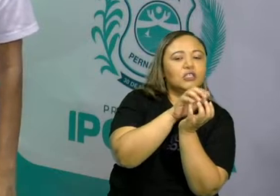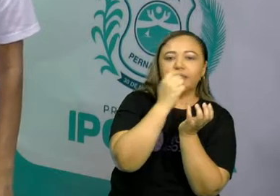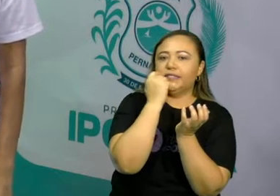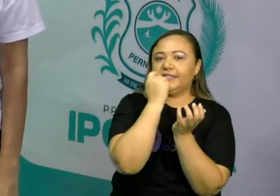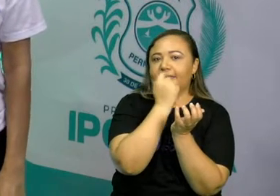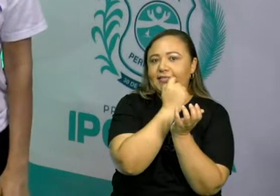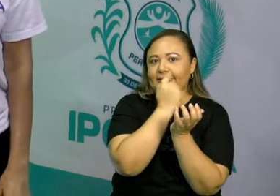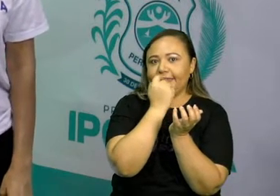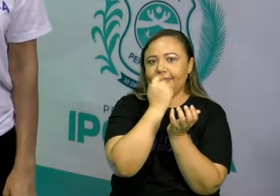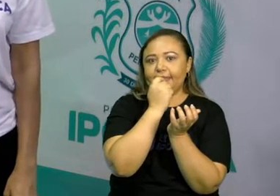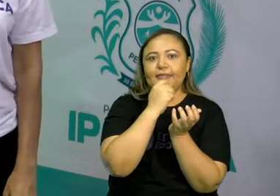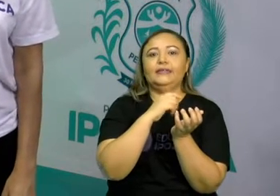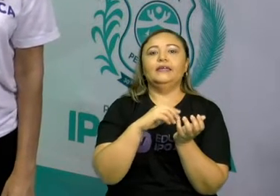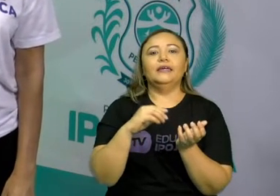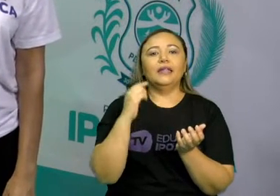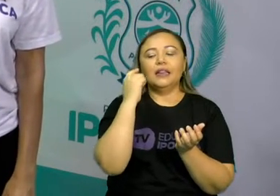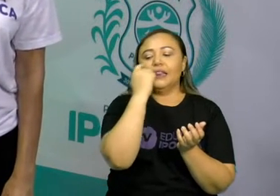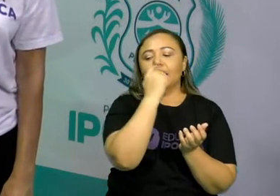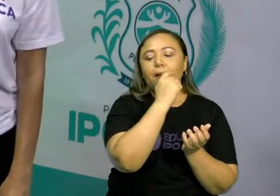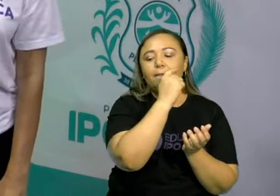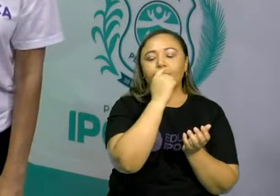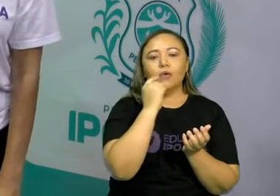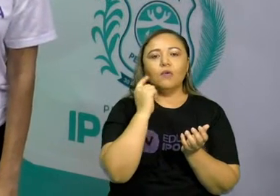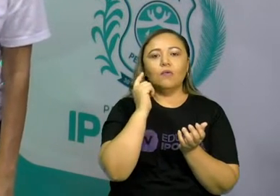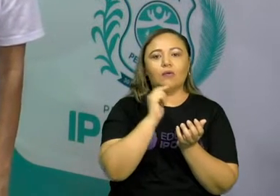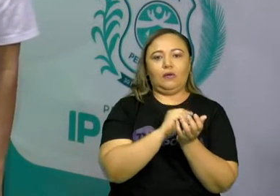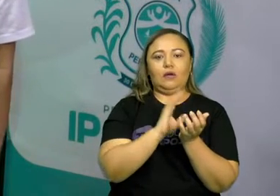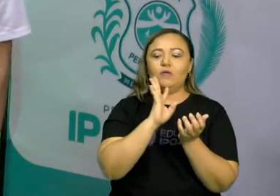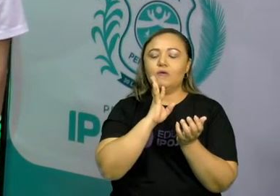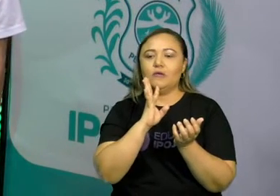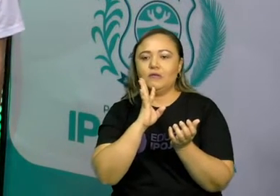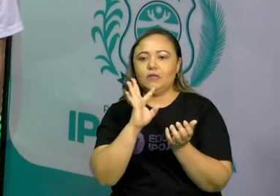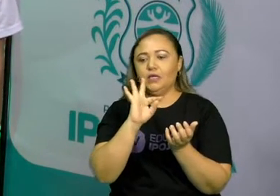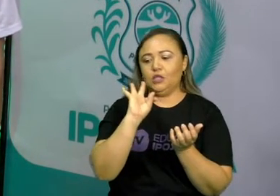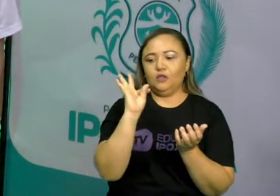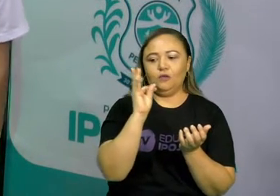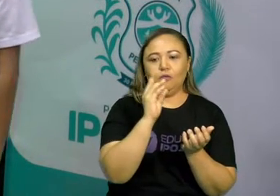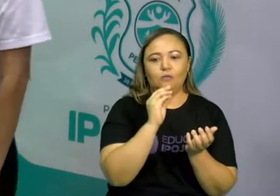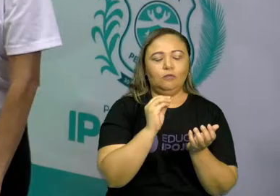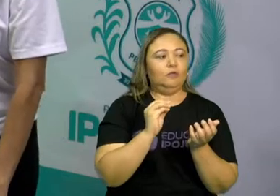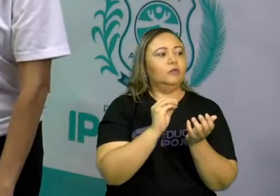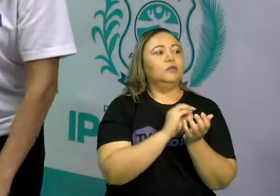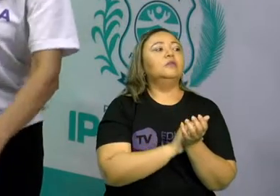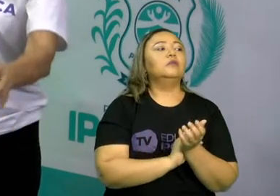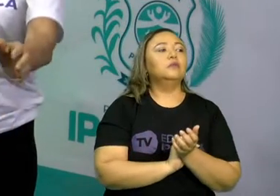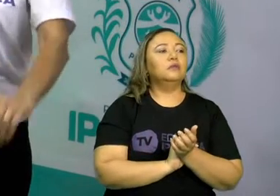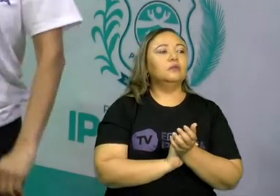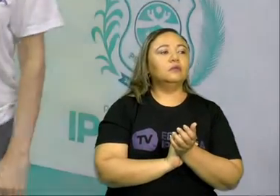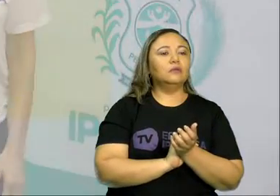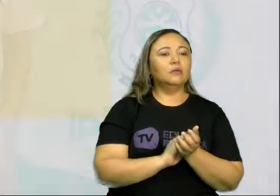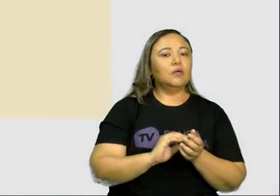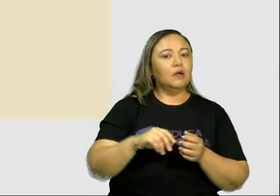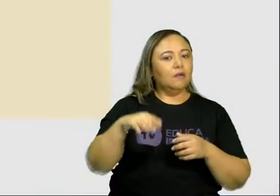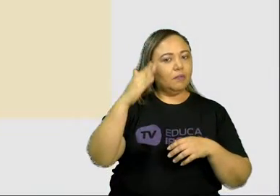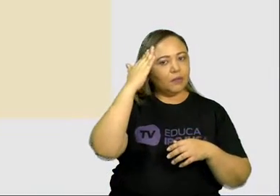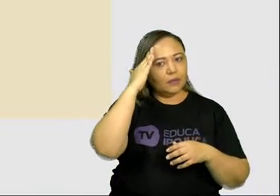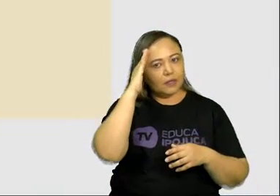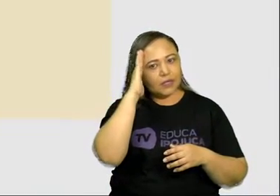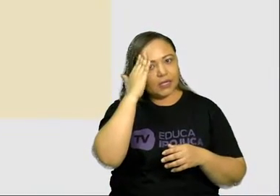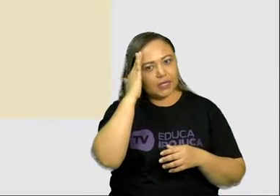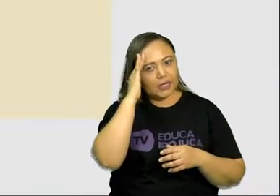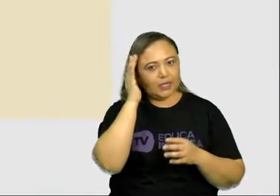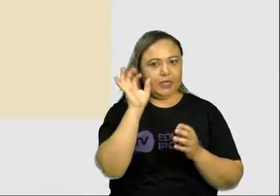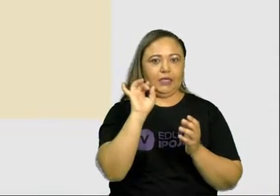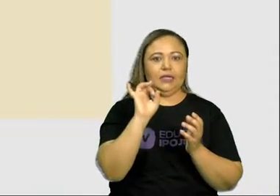conhecer a sua boca, os seus dentinhos, certo? Agora vamos seguindo. Vamos entender um